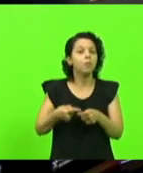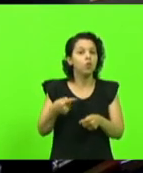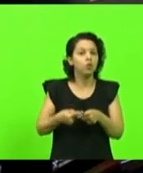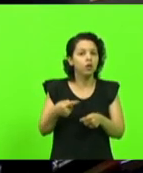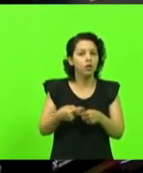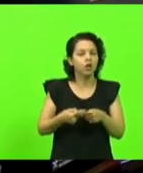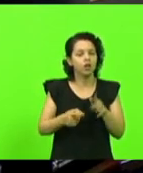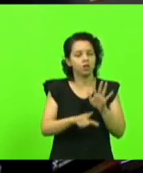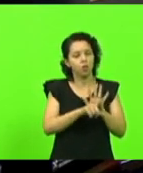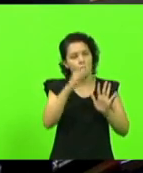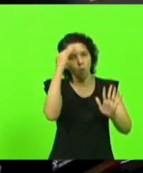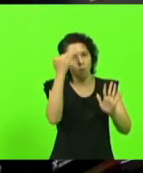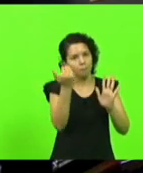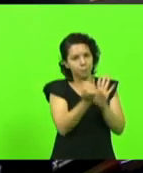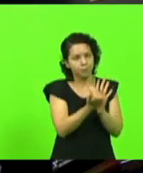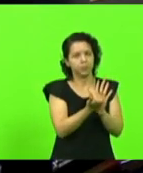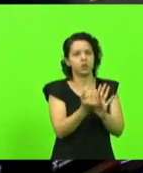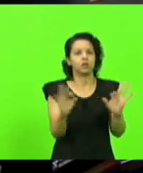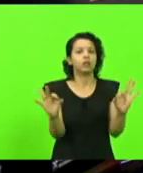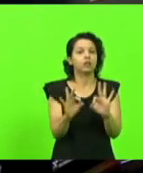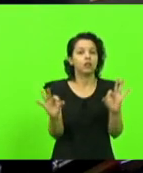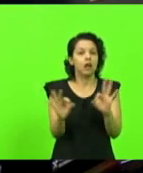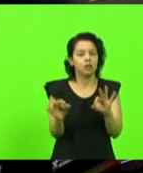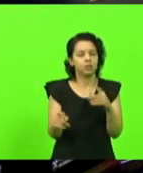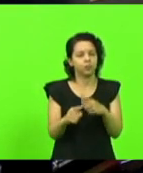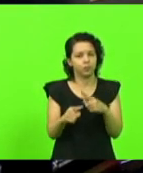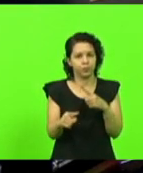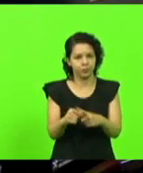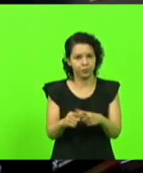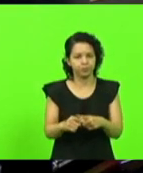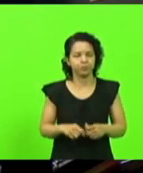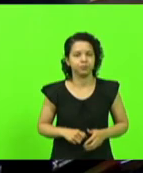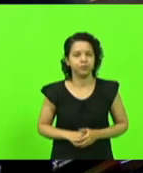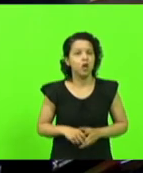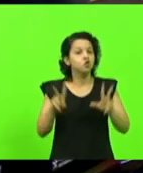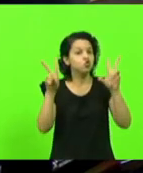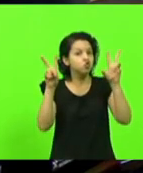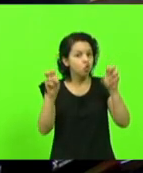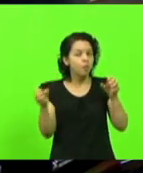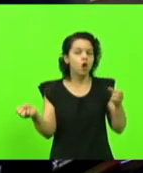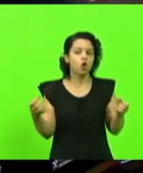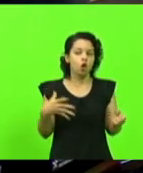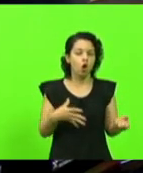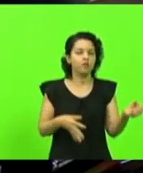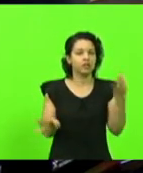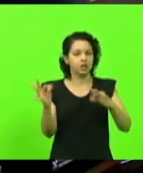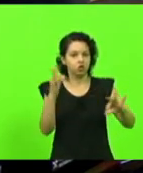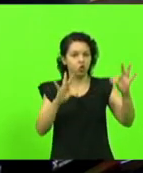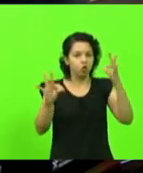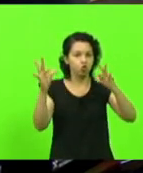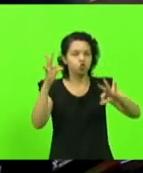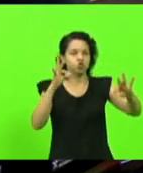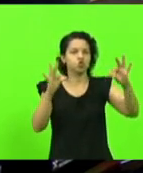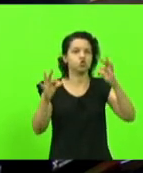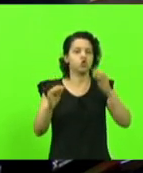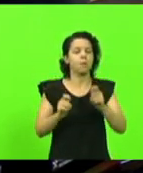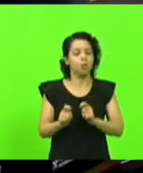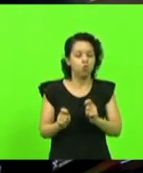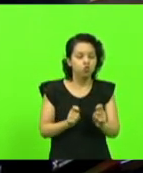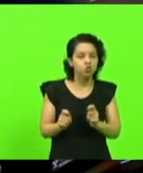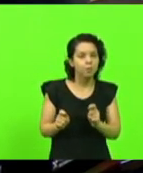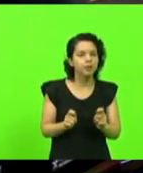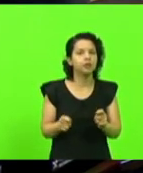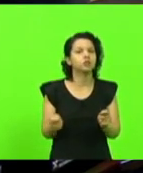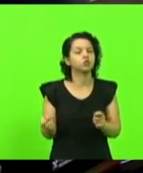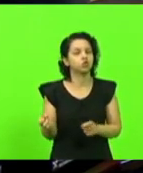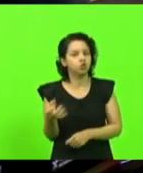cumprimento inclusive dessa lei e em relação às novas tecnologias novas formas de monitoramento também é importante